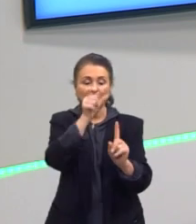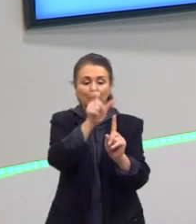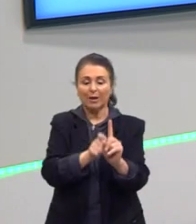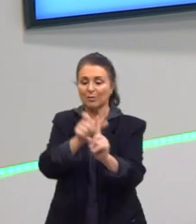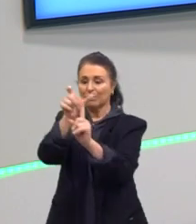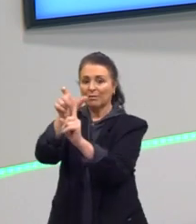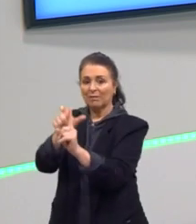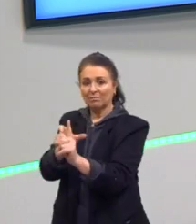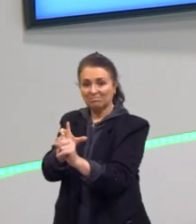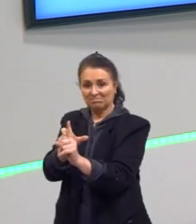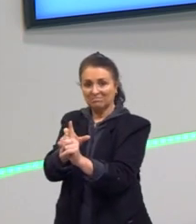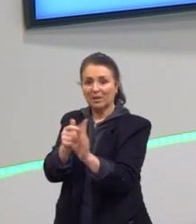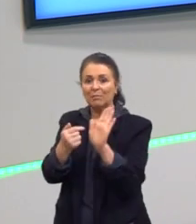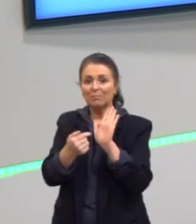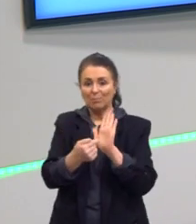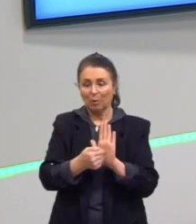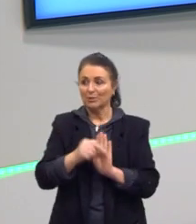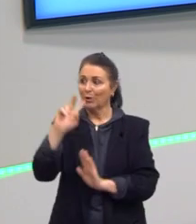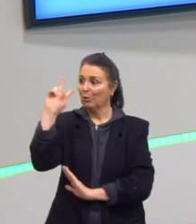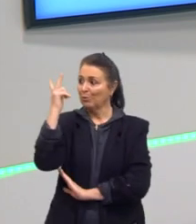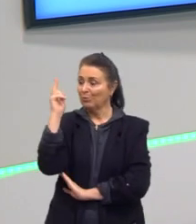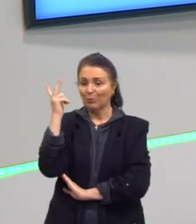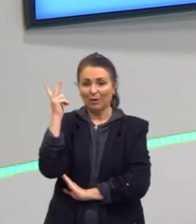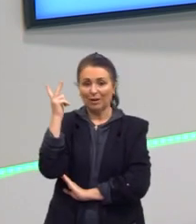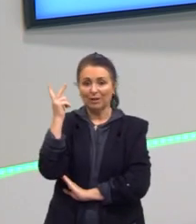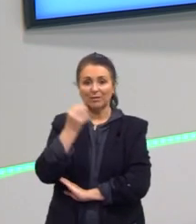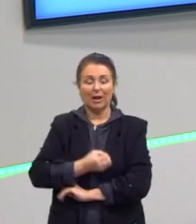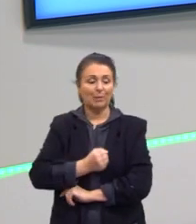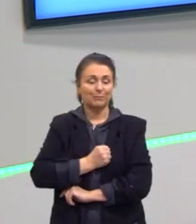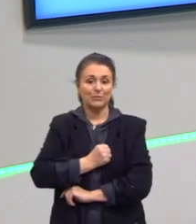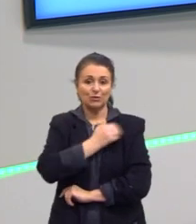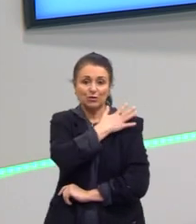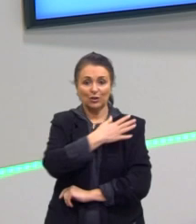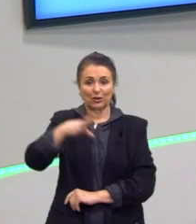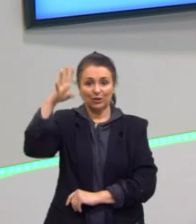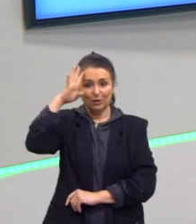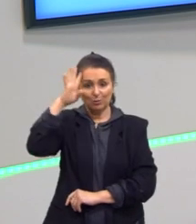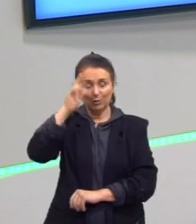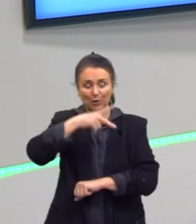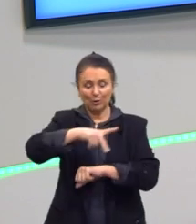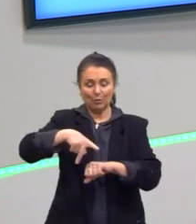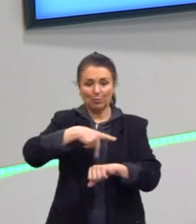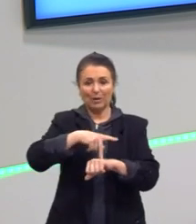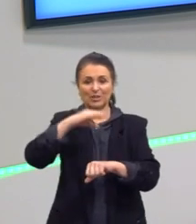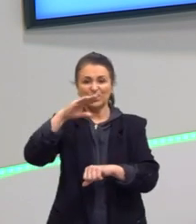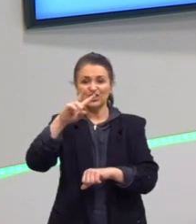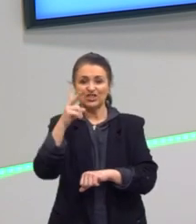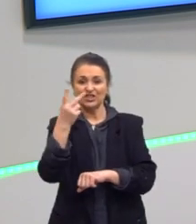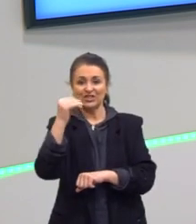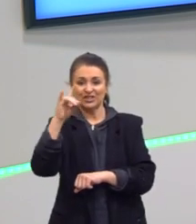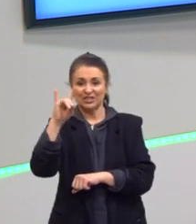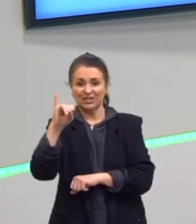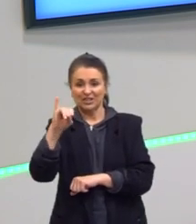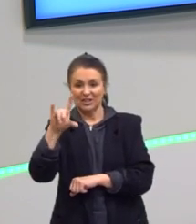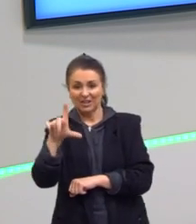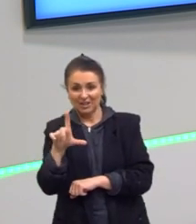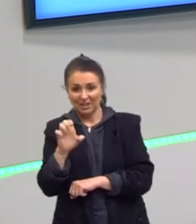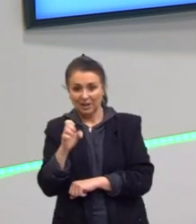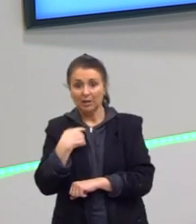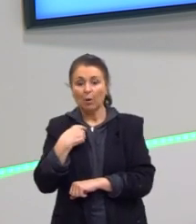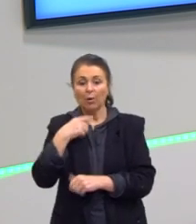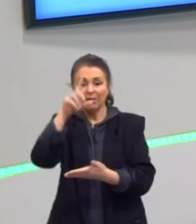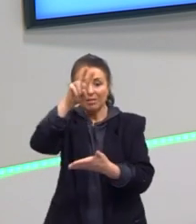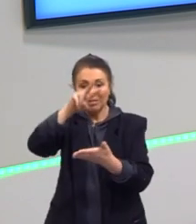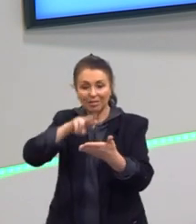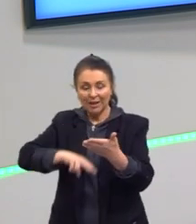esse fundo histórico da ditadura. Então, ler Isabel Allende vai trazer para vocês conhecimentos sobre esse